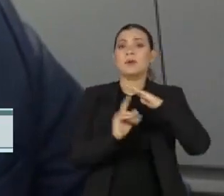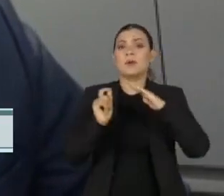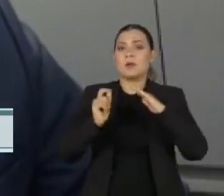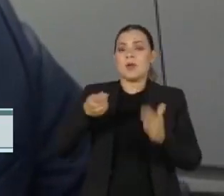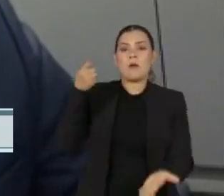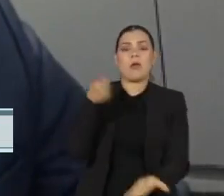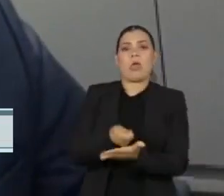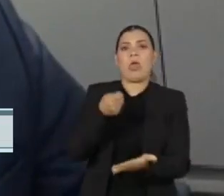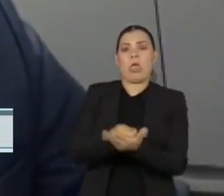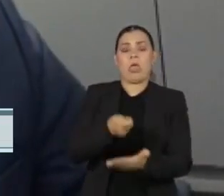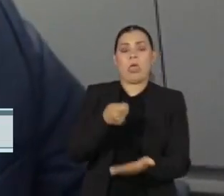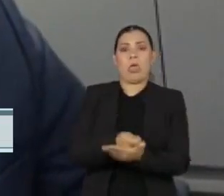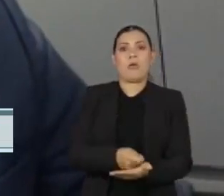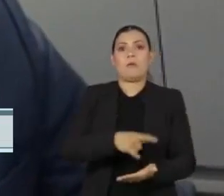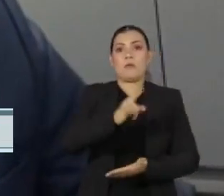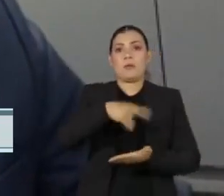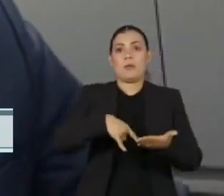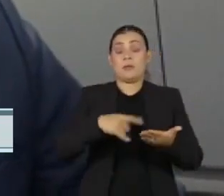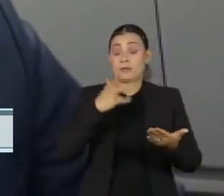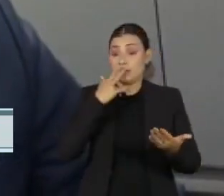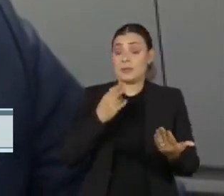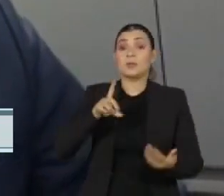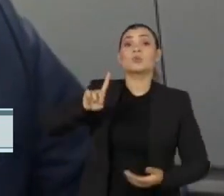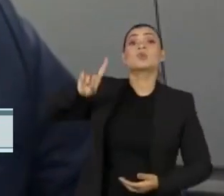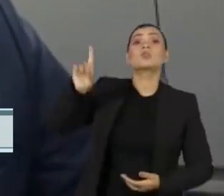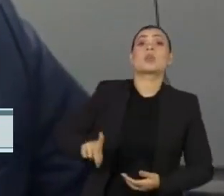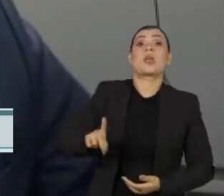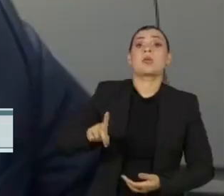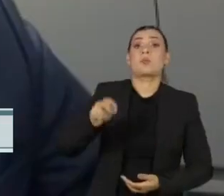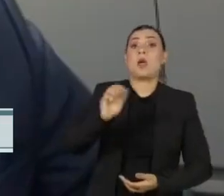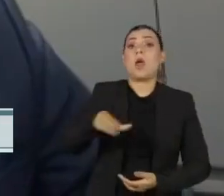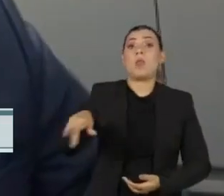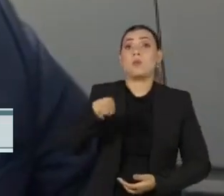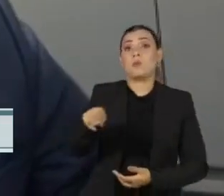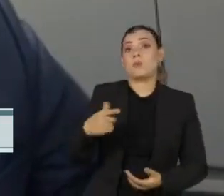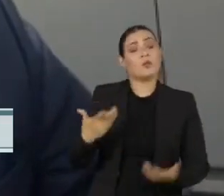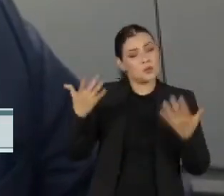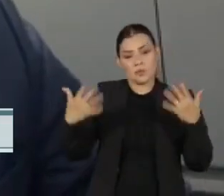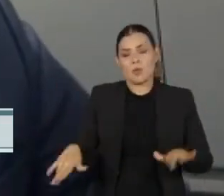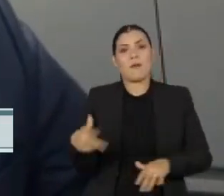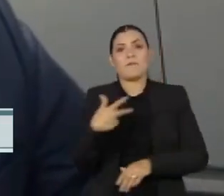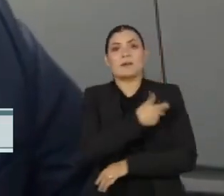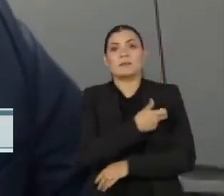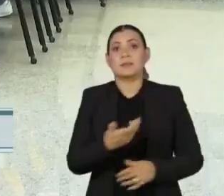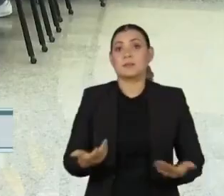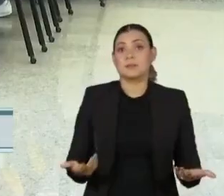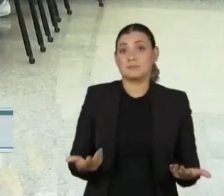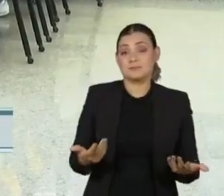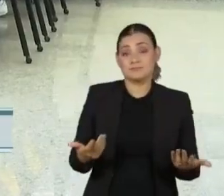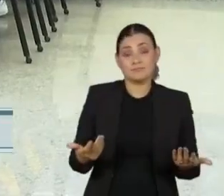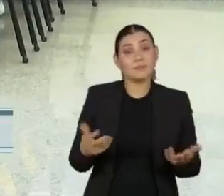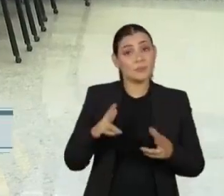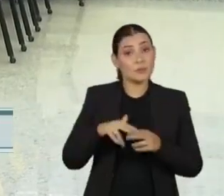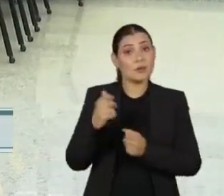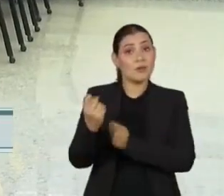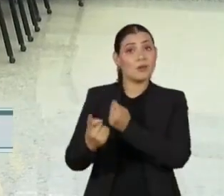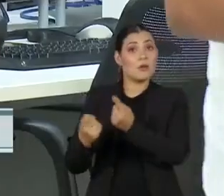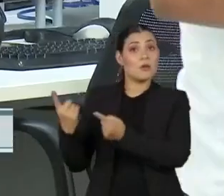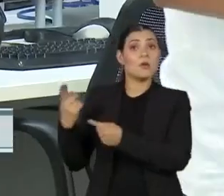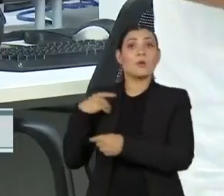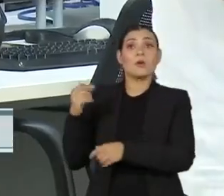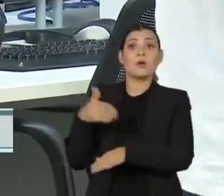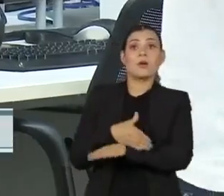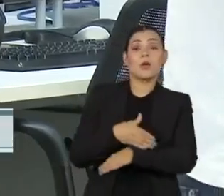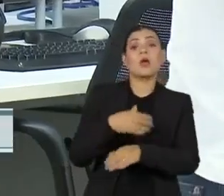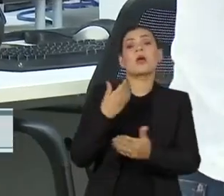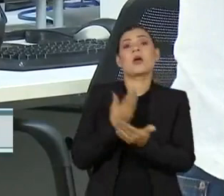a atingir o limite do direito do aluno ter esses números de frequência ou de nota